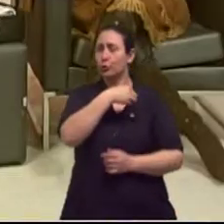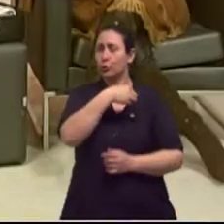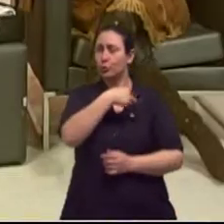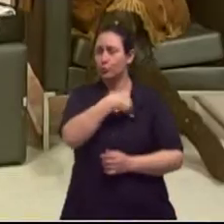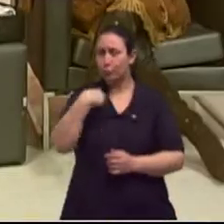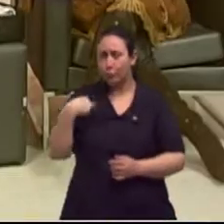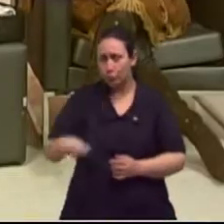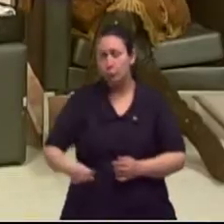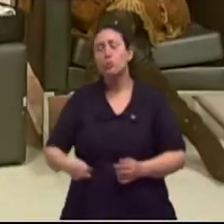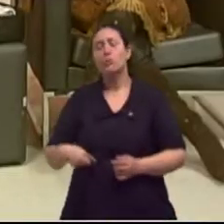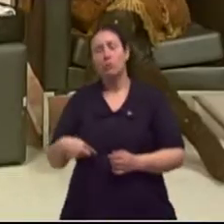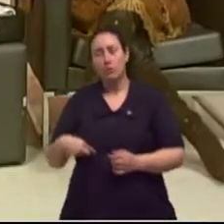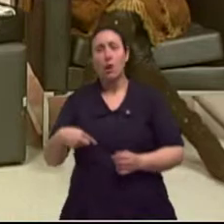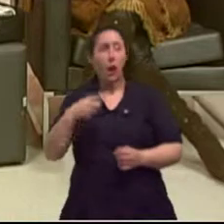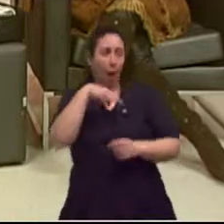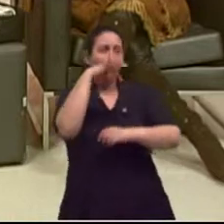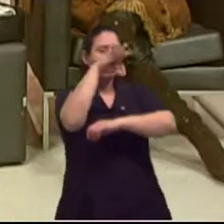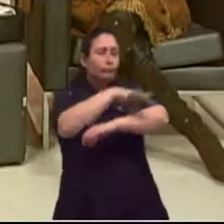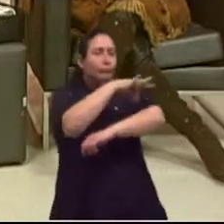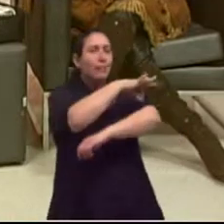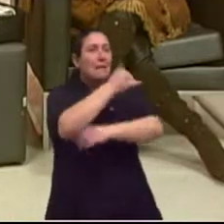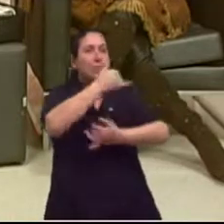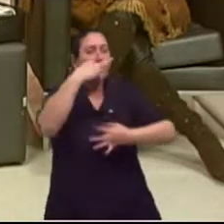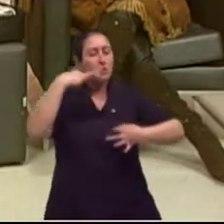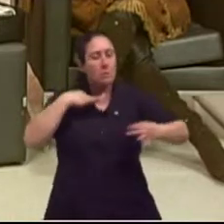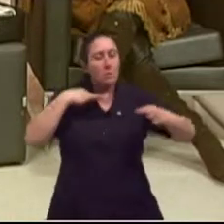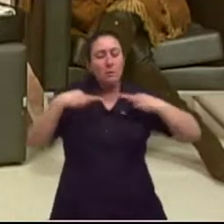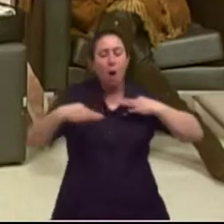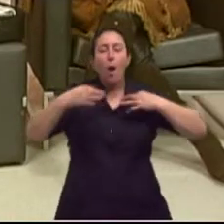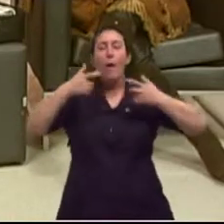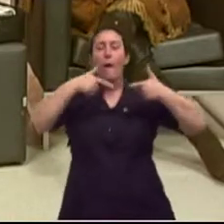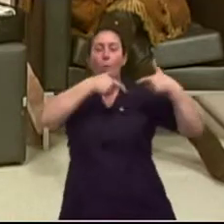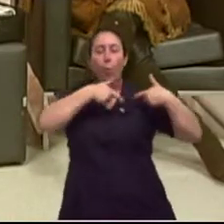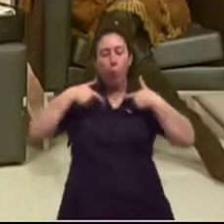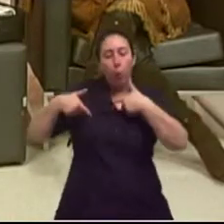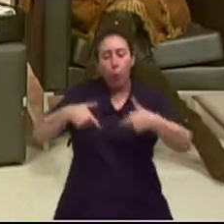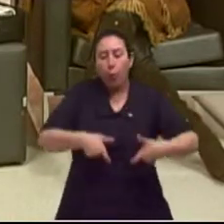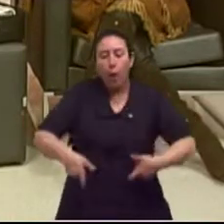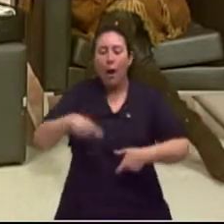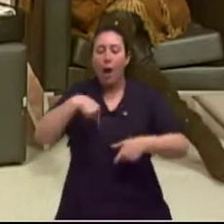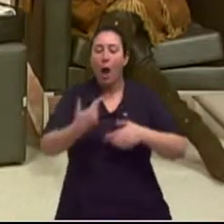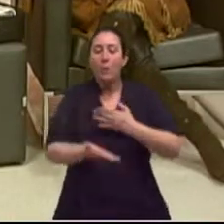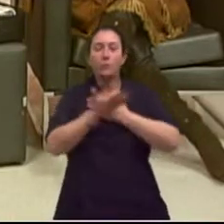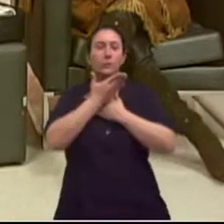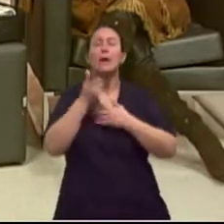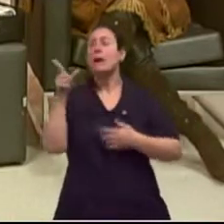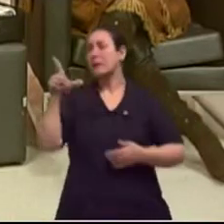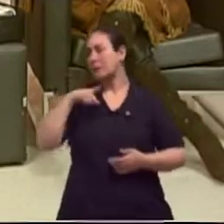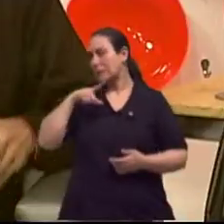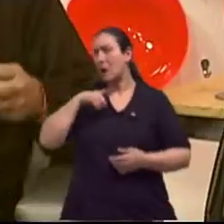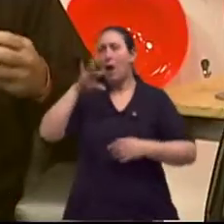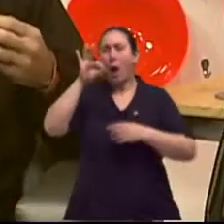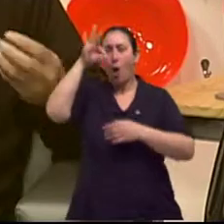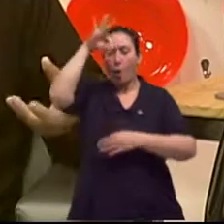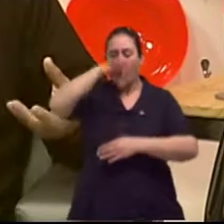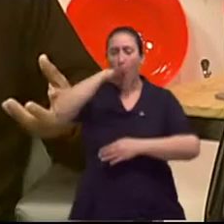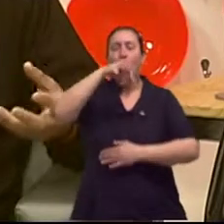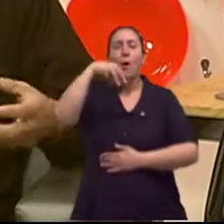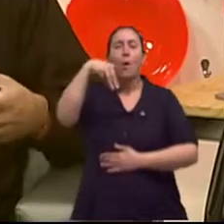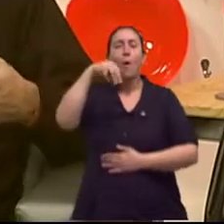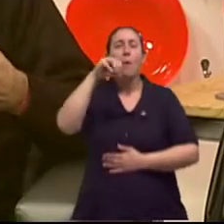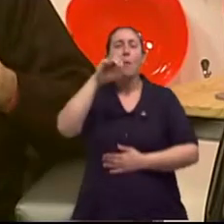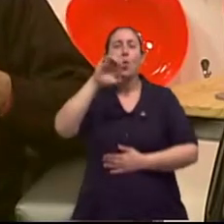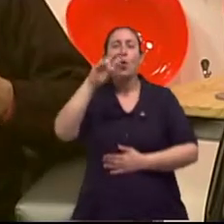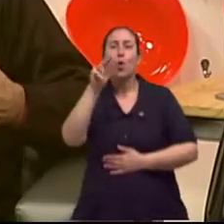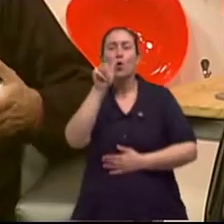pontos vitais do corpo da gente. Exato. Então, que é o que se usa com a agulha. Existe a mocha, que tu vai usar calor,